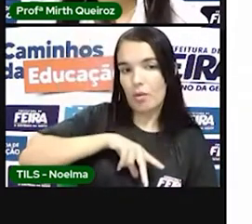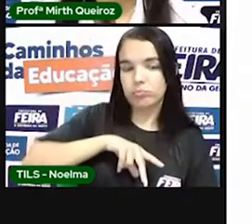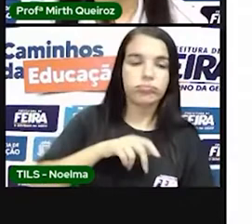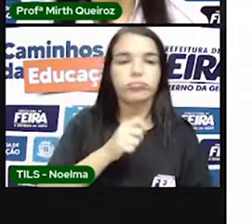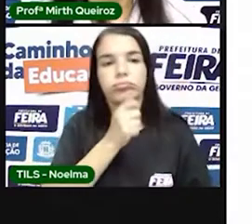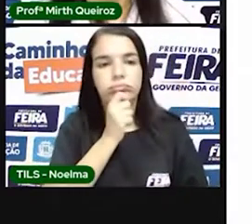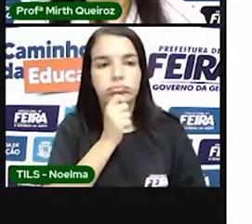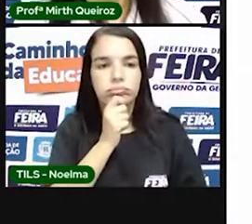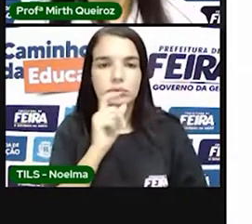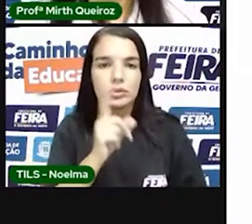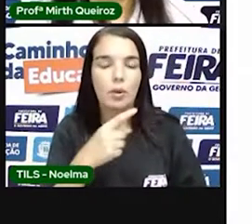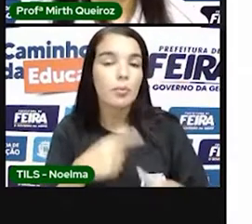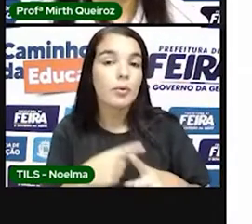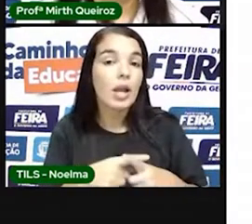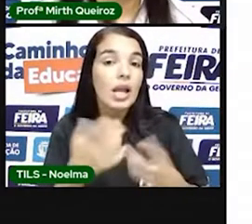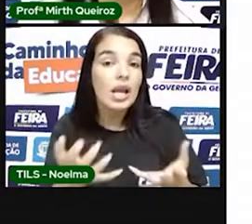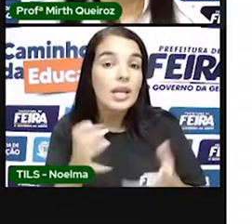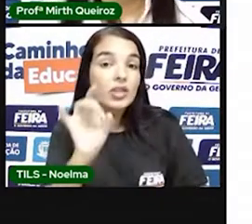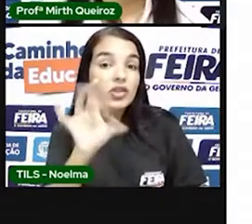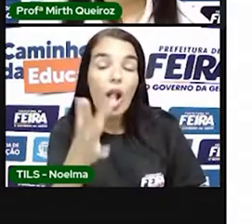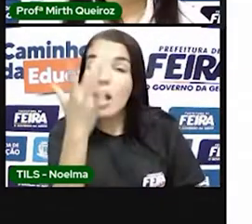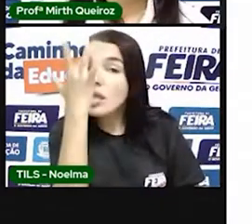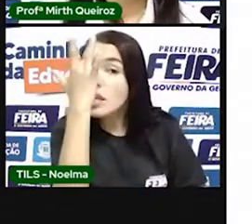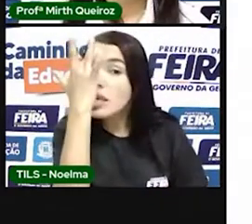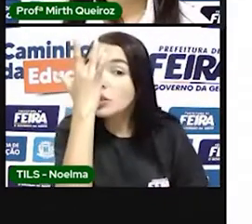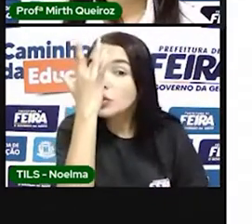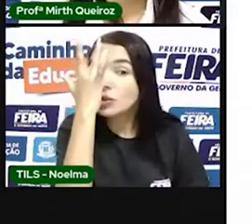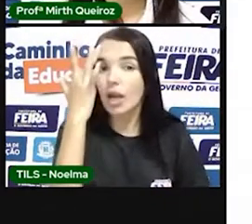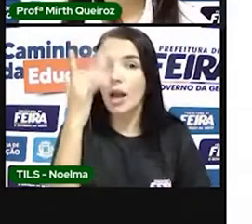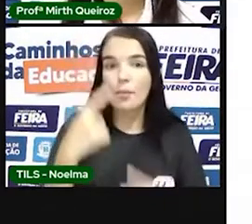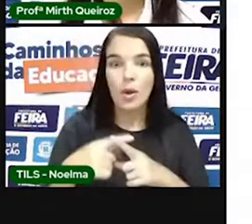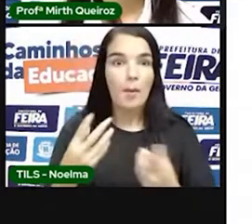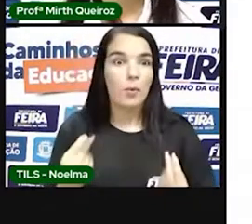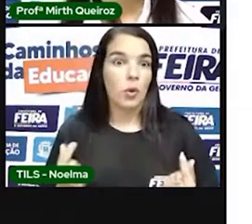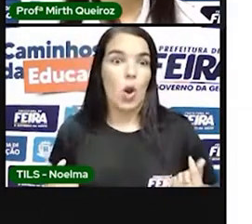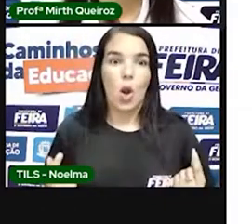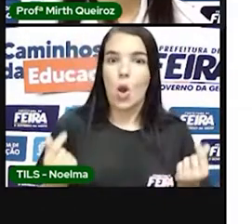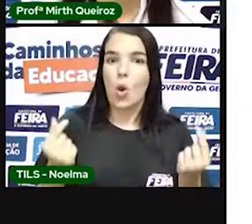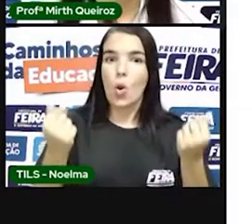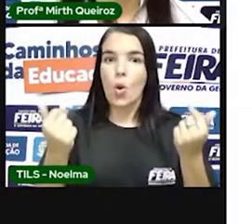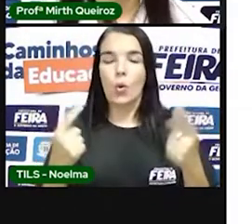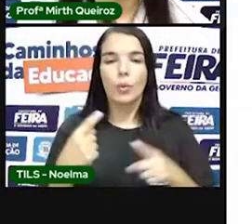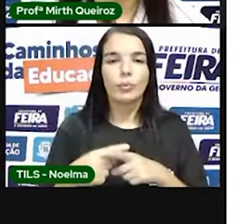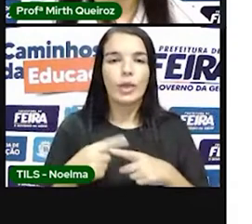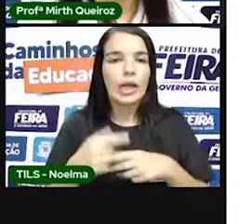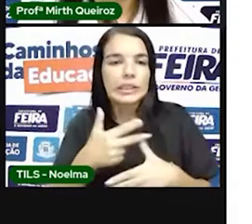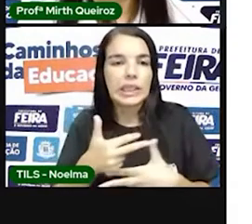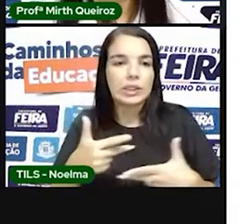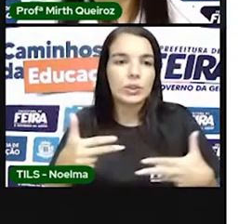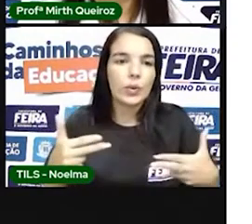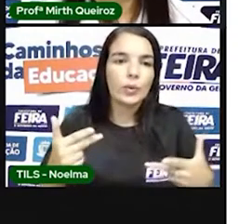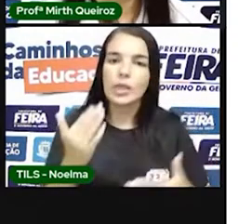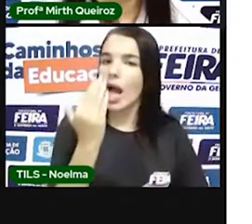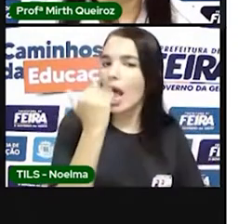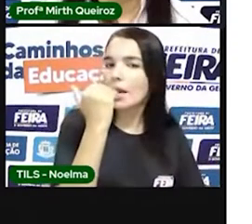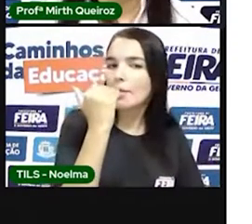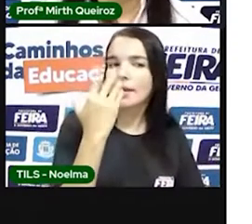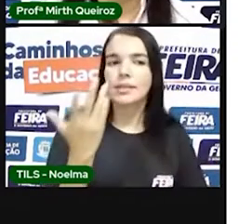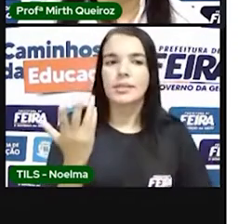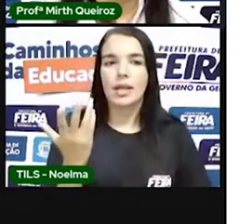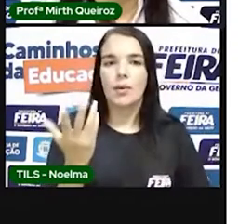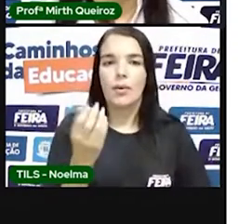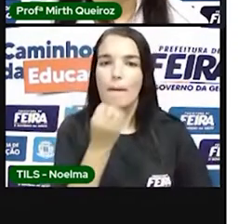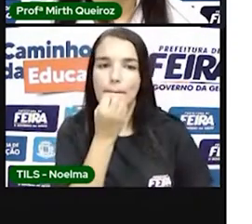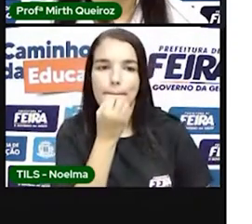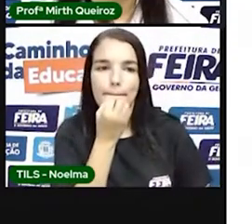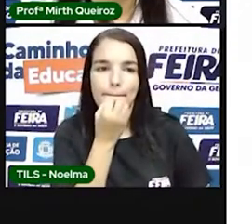dando muito lucro justamente por causa dos produtos que eles encontravam lá, que eram os temperos, né? Que eu já